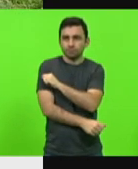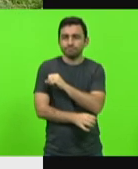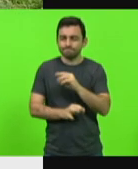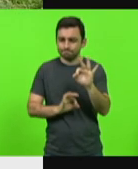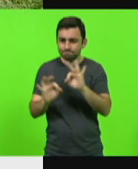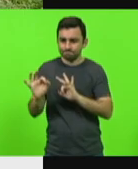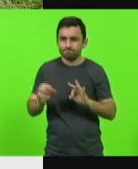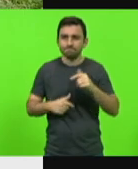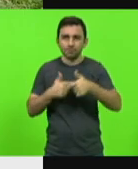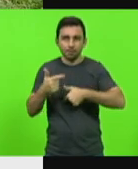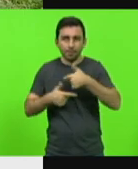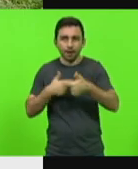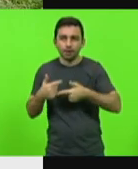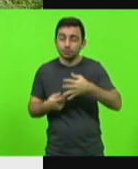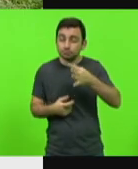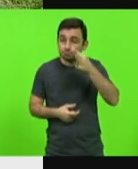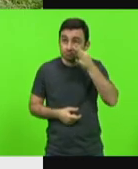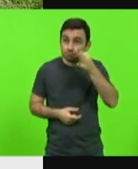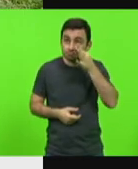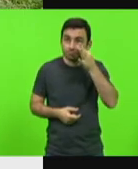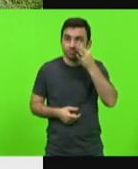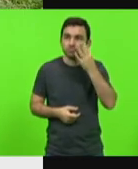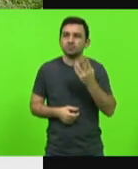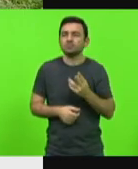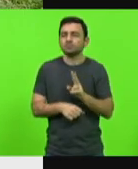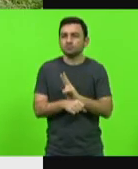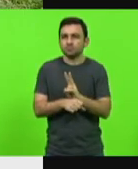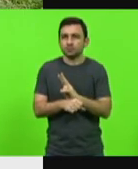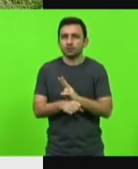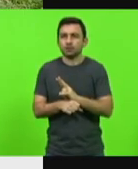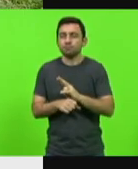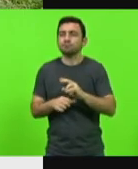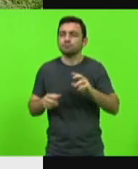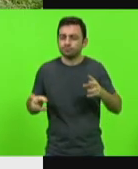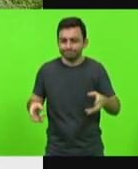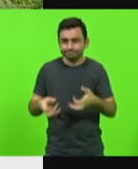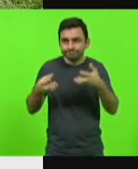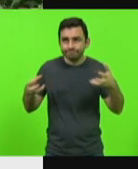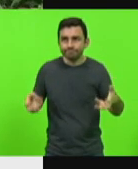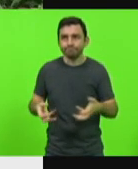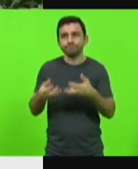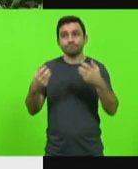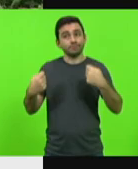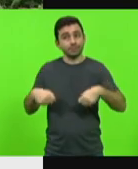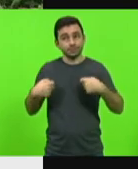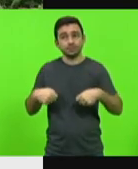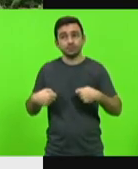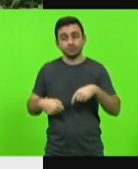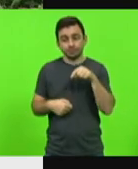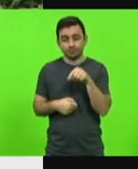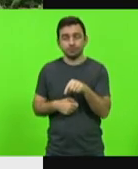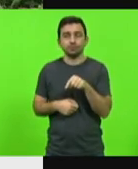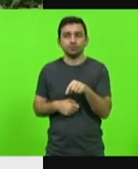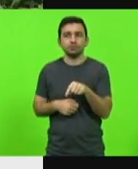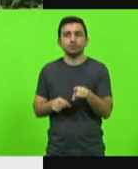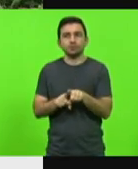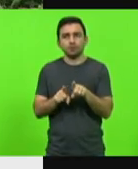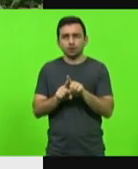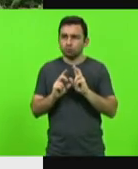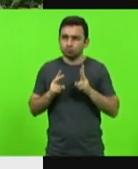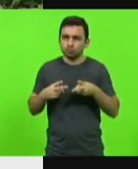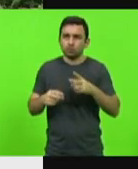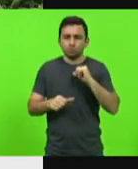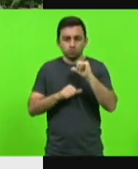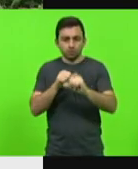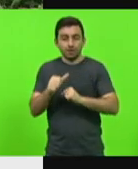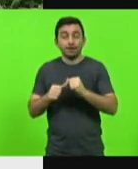trabalho de acompanhamento, as mexidas que precisam ser dadas para que isso também se transforme